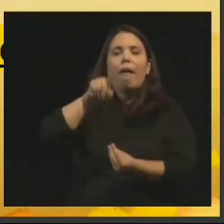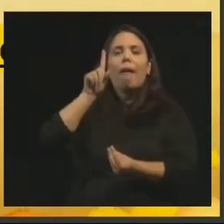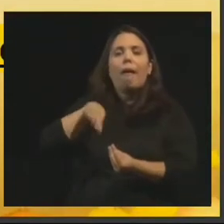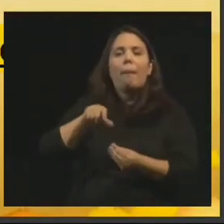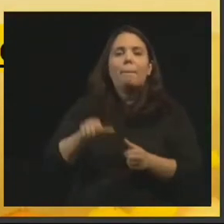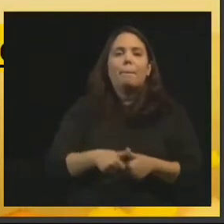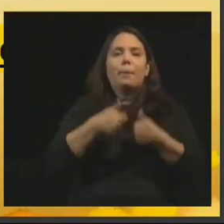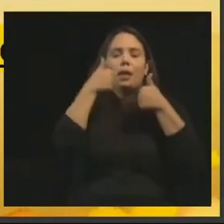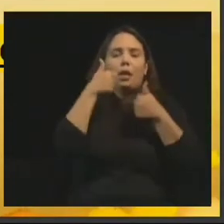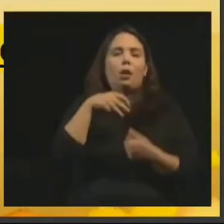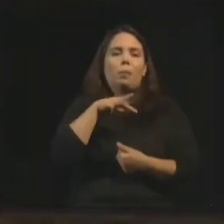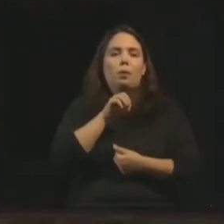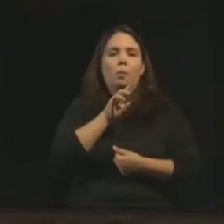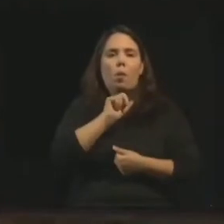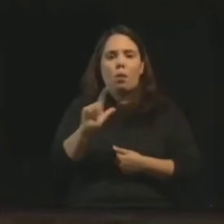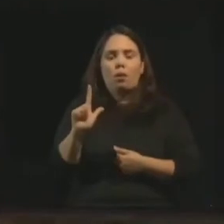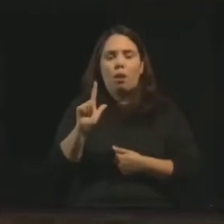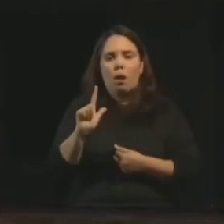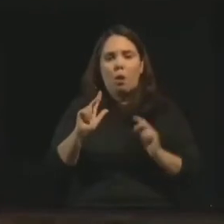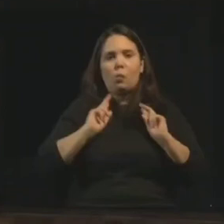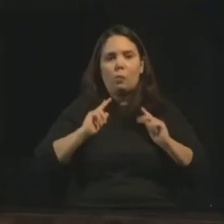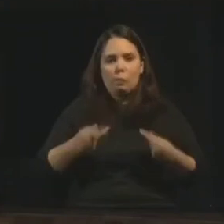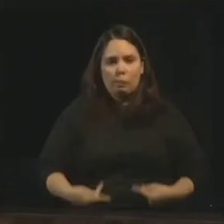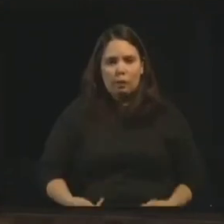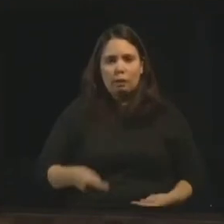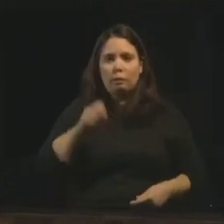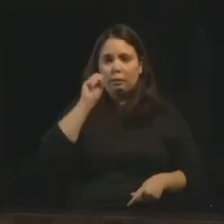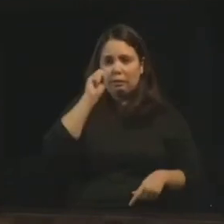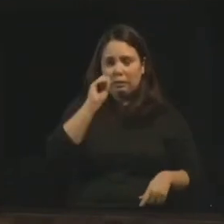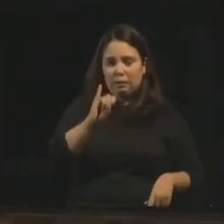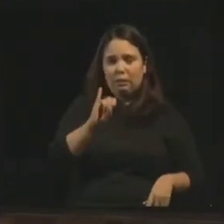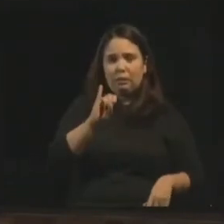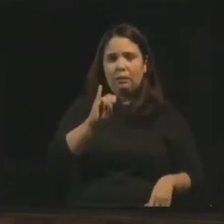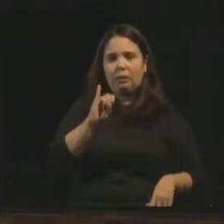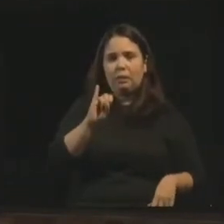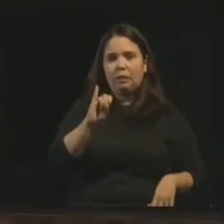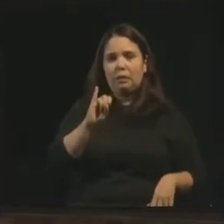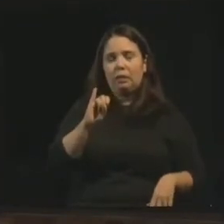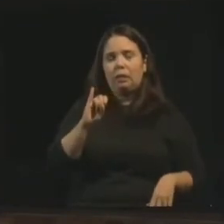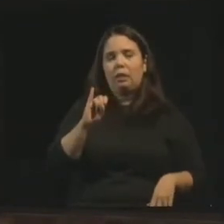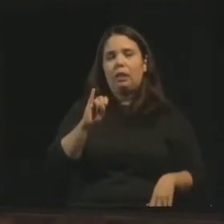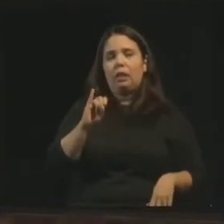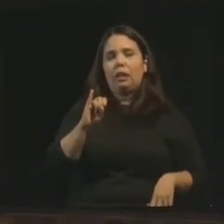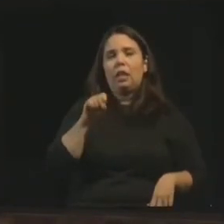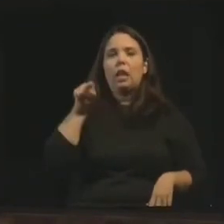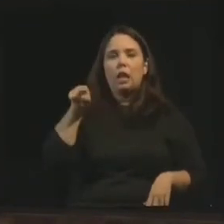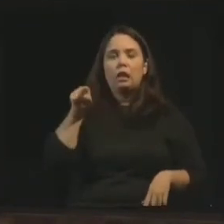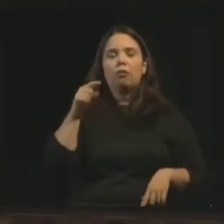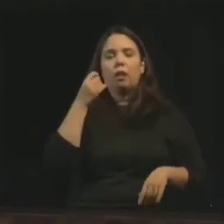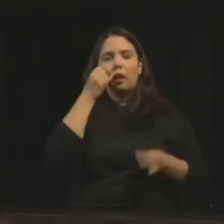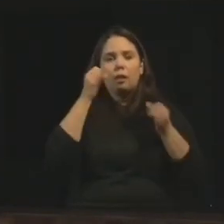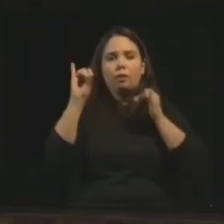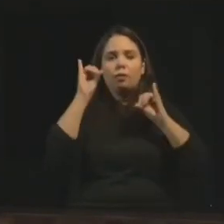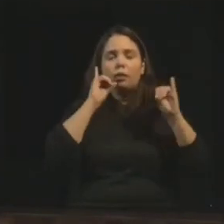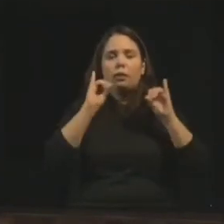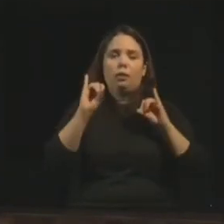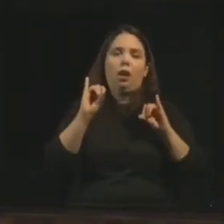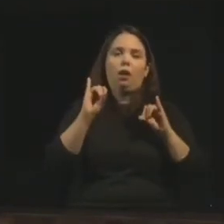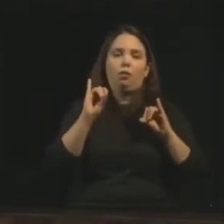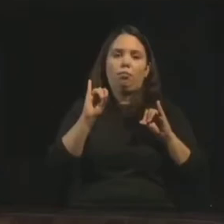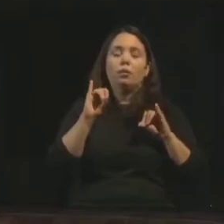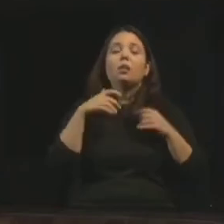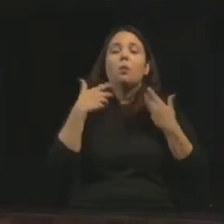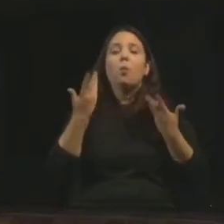moral da humanidade. Se vos não afastais desses objetivos, jamais sereis enganados. Então, qual é a missão do Espiritismo?